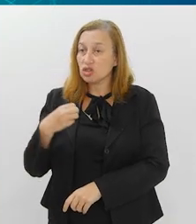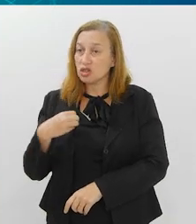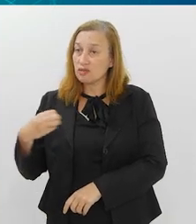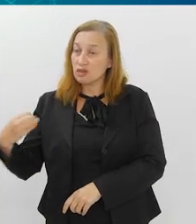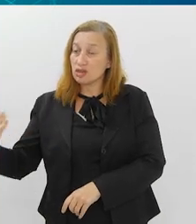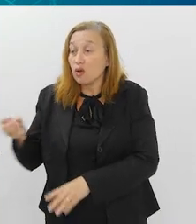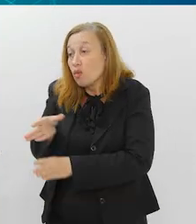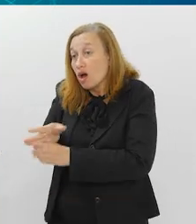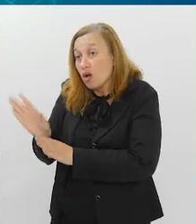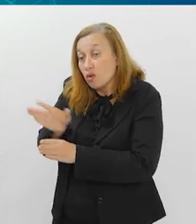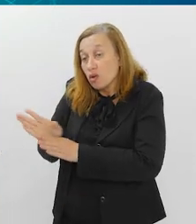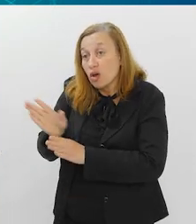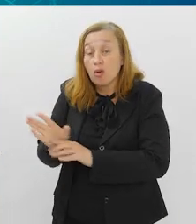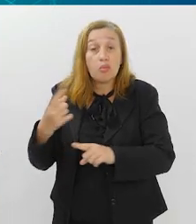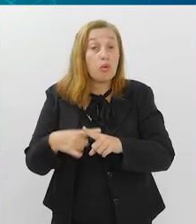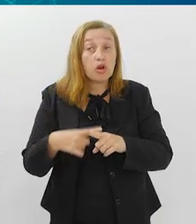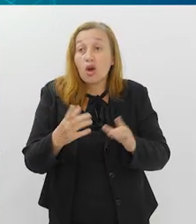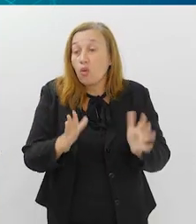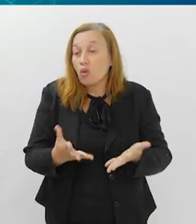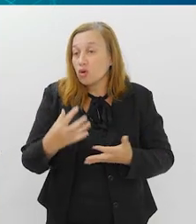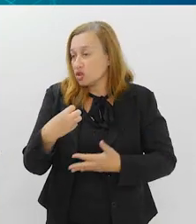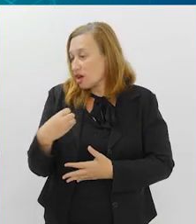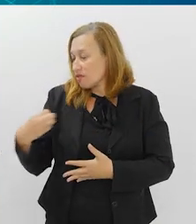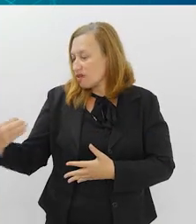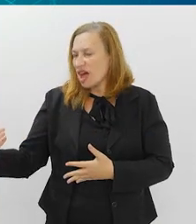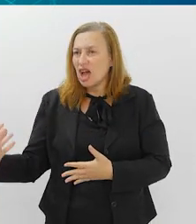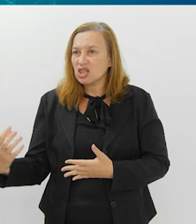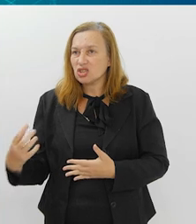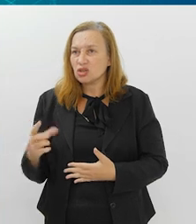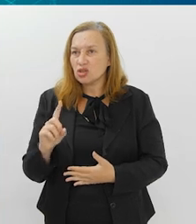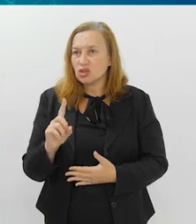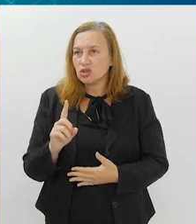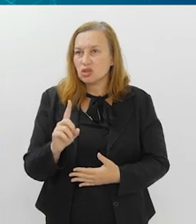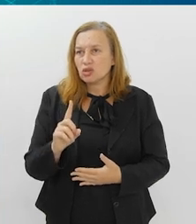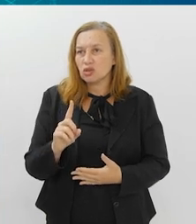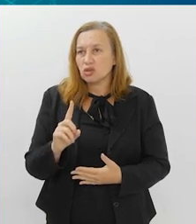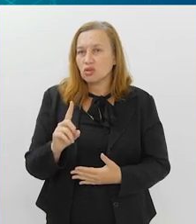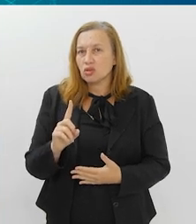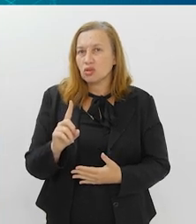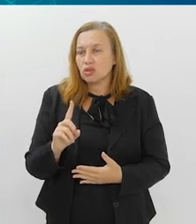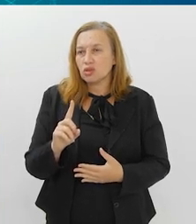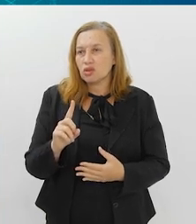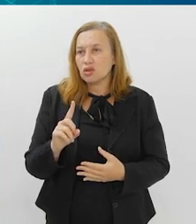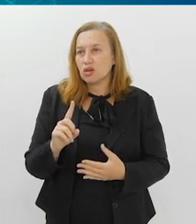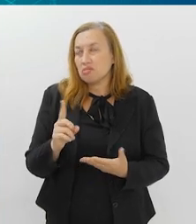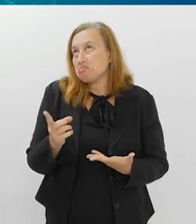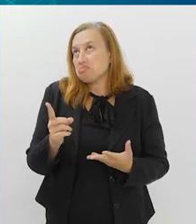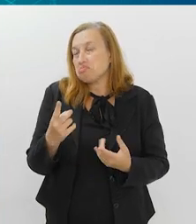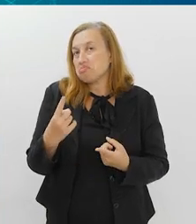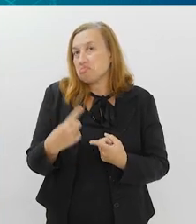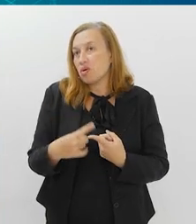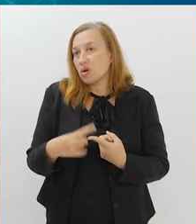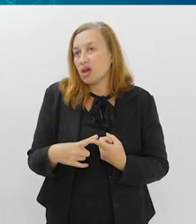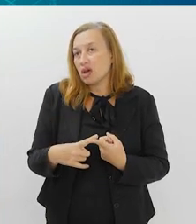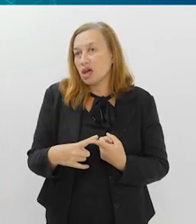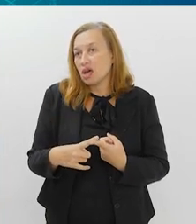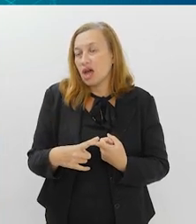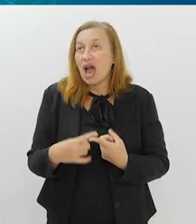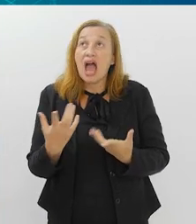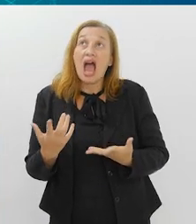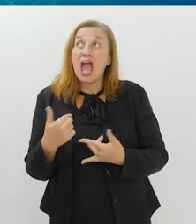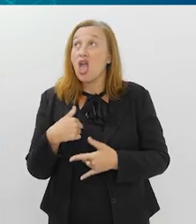de orientação para viagem, porque a viagem hoje, ela não envolve só destinos exóticos para que eu